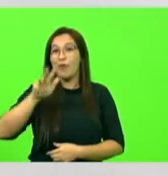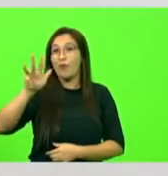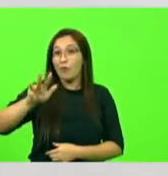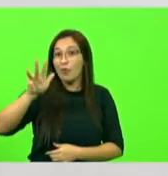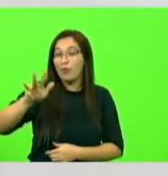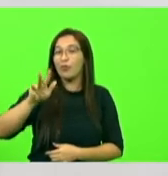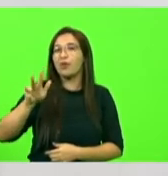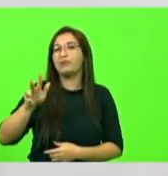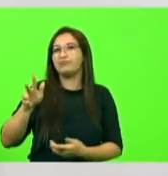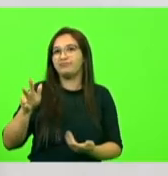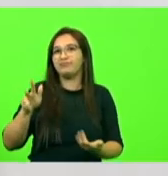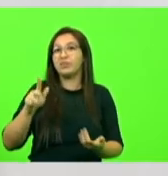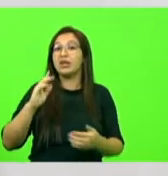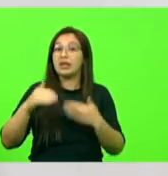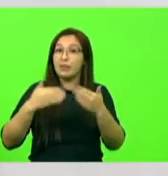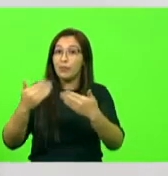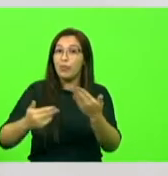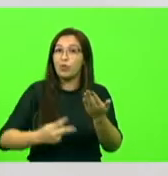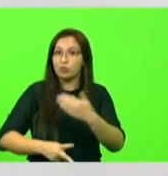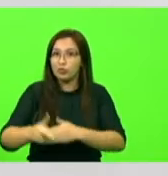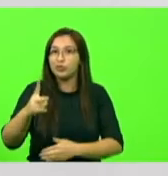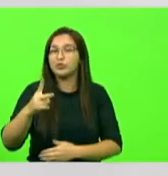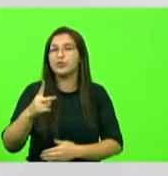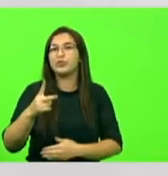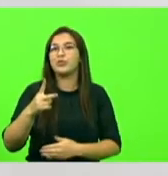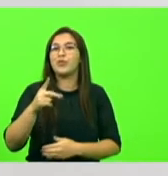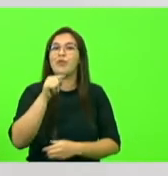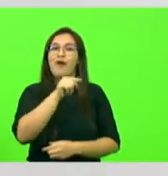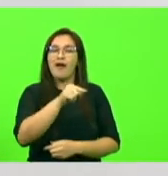no governo da presidente Dilma, só não avançou mais.